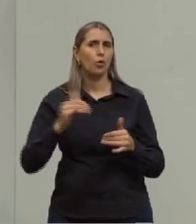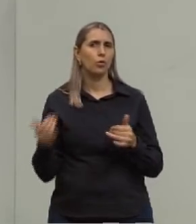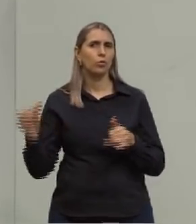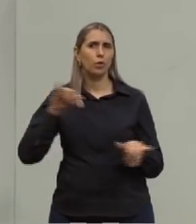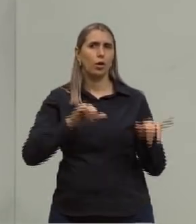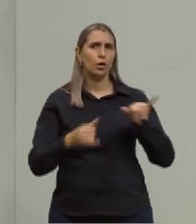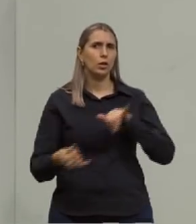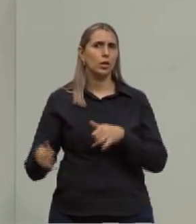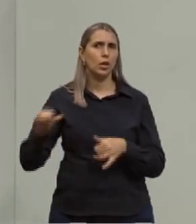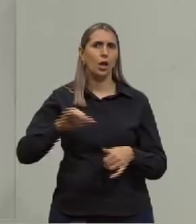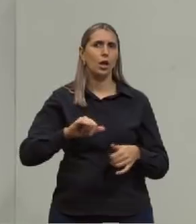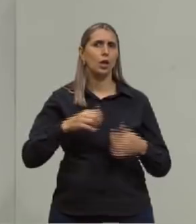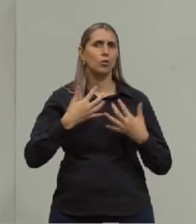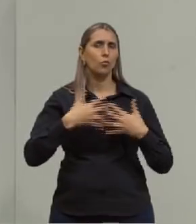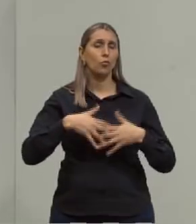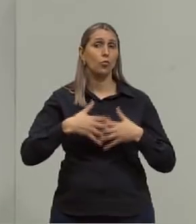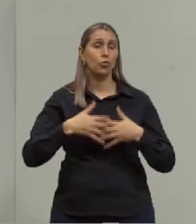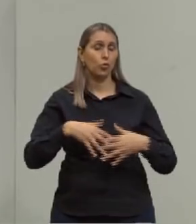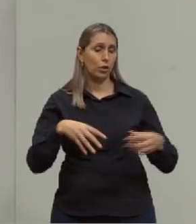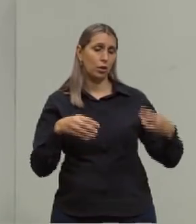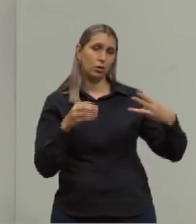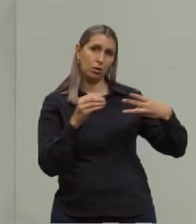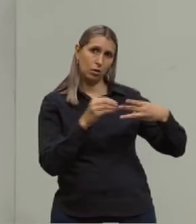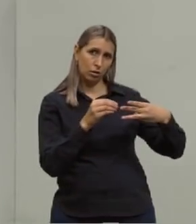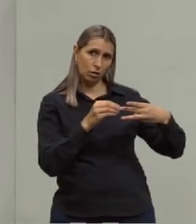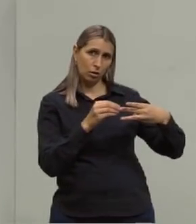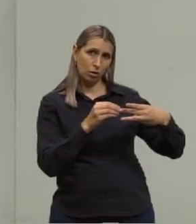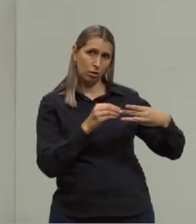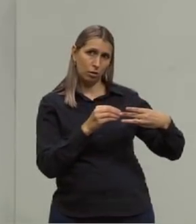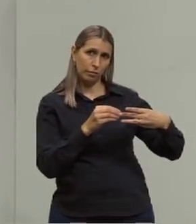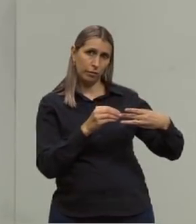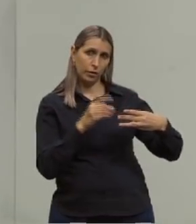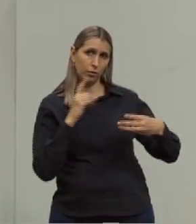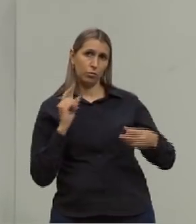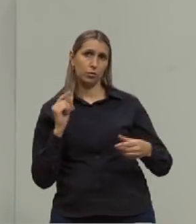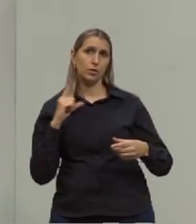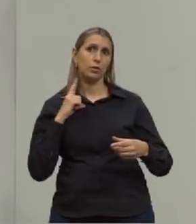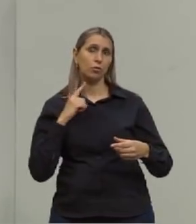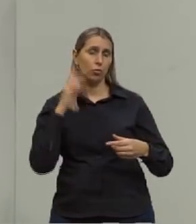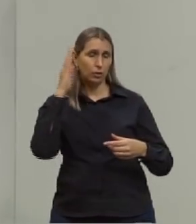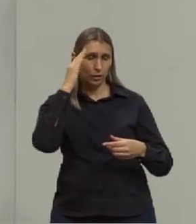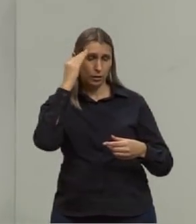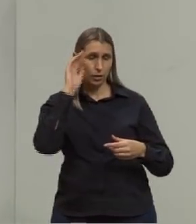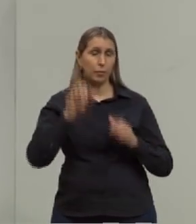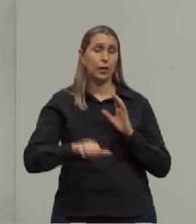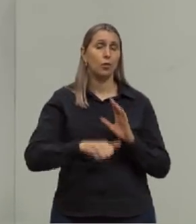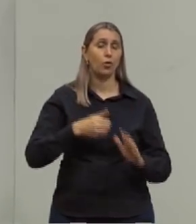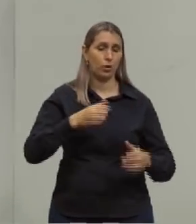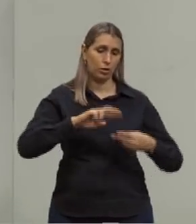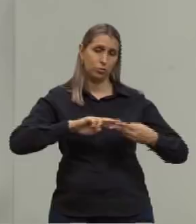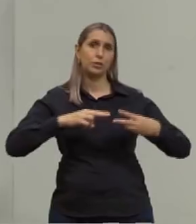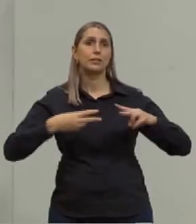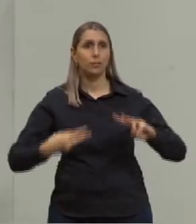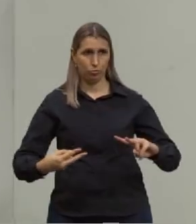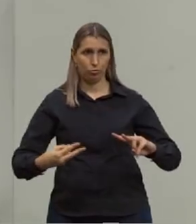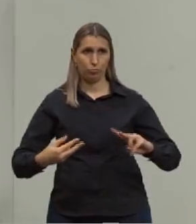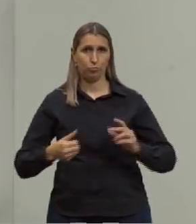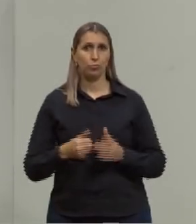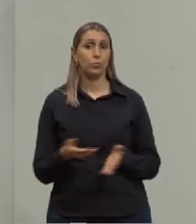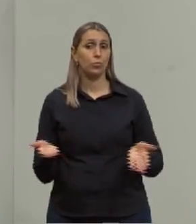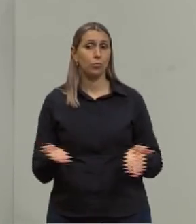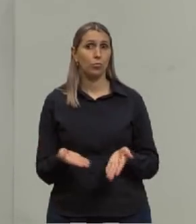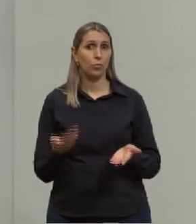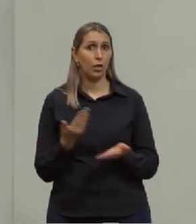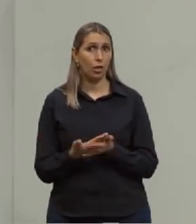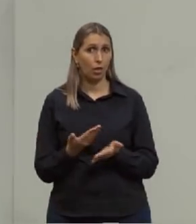e do funcionamento das células para a gente chegar bem lá em genética e entender legal. Na aula de hoje a gente vai estar